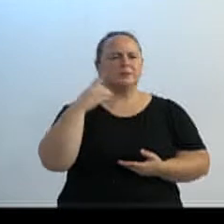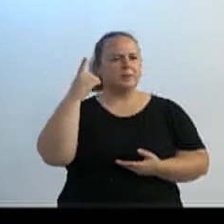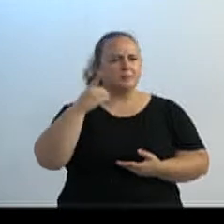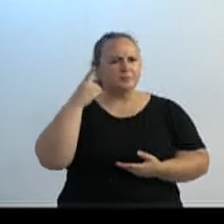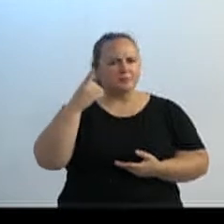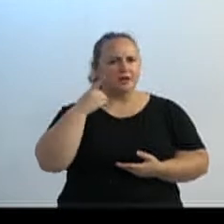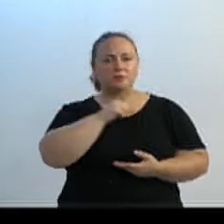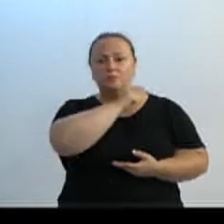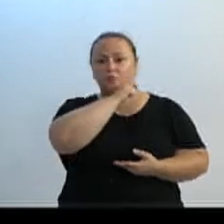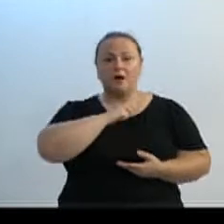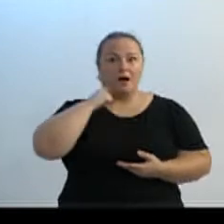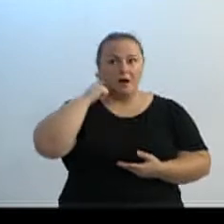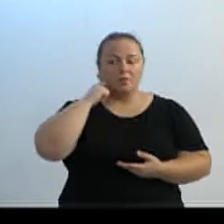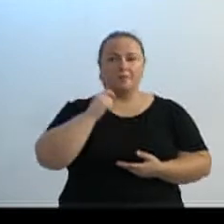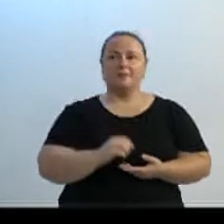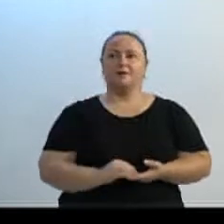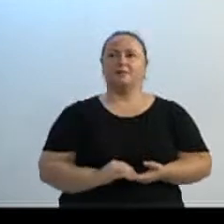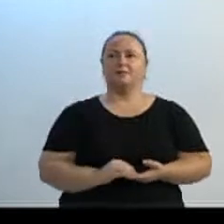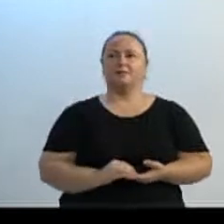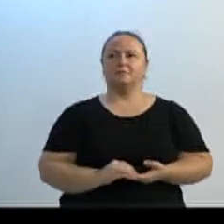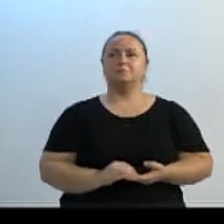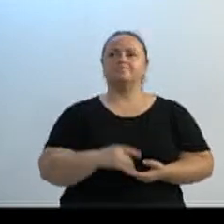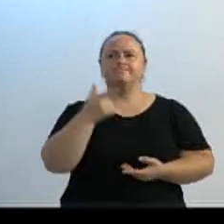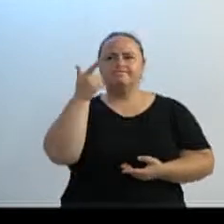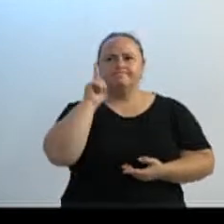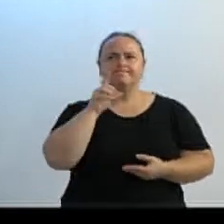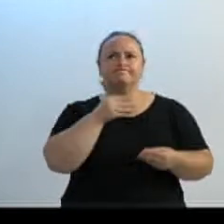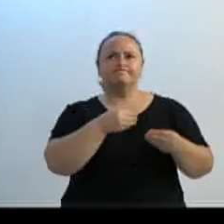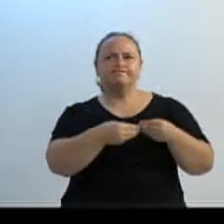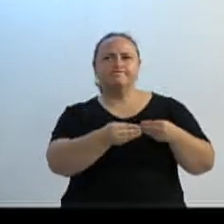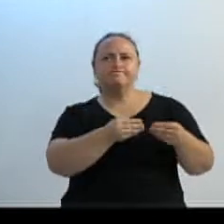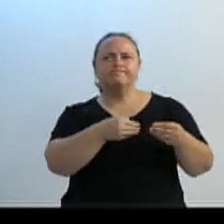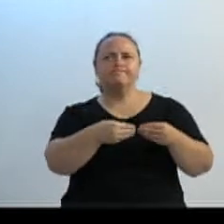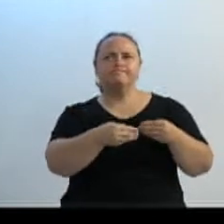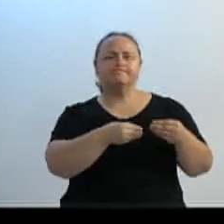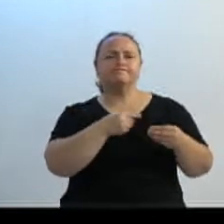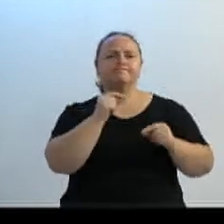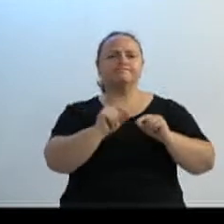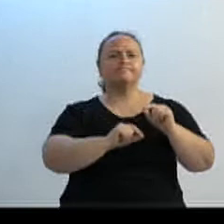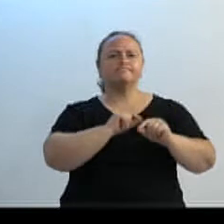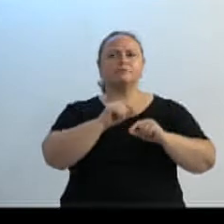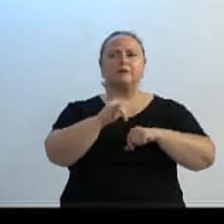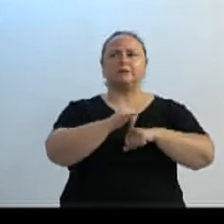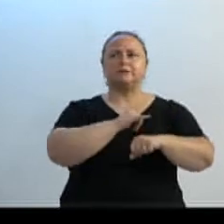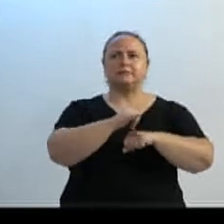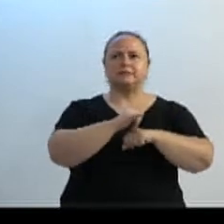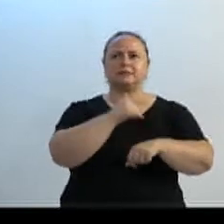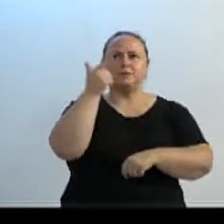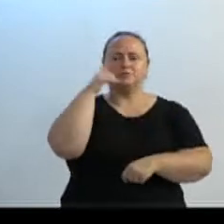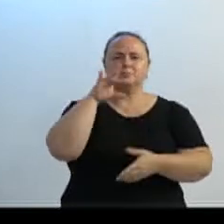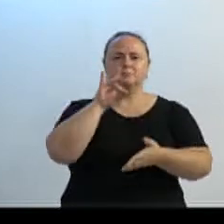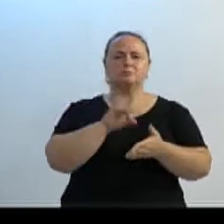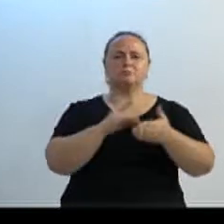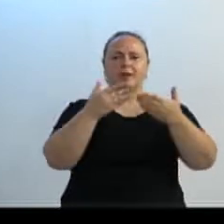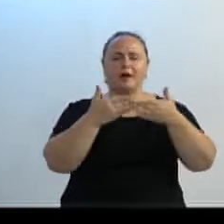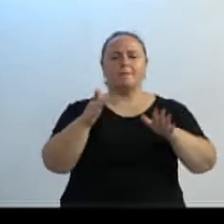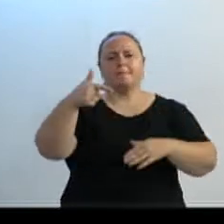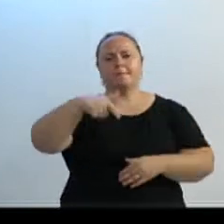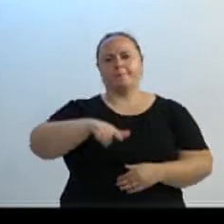para que tentasse flexibilizar o método e o jeito de conseguir com que as quadras sejam reabertas.